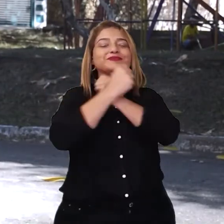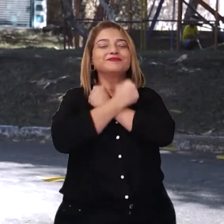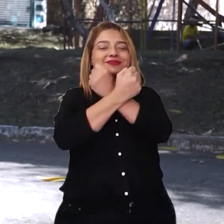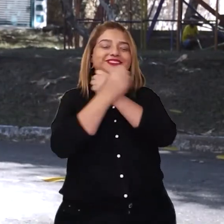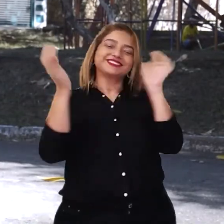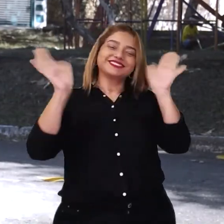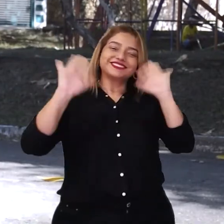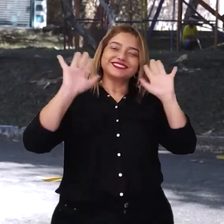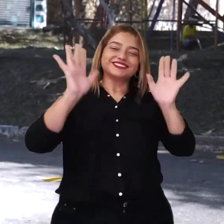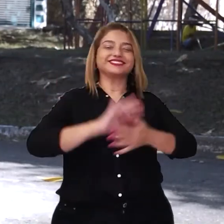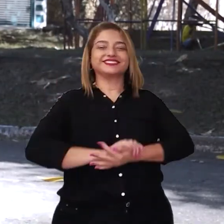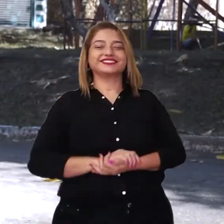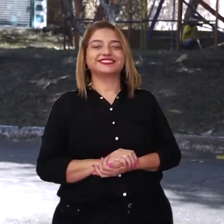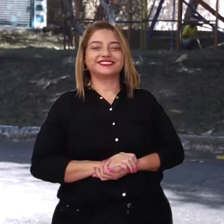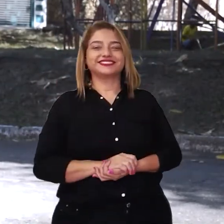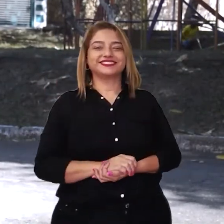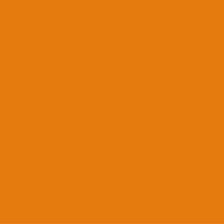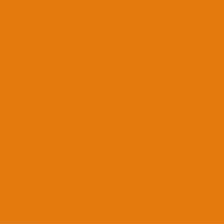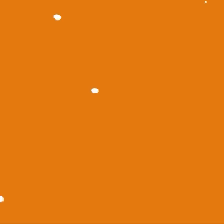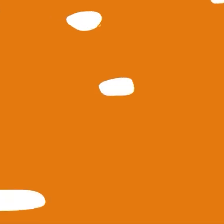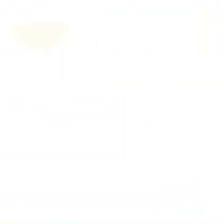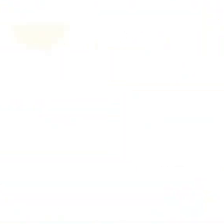mais! Um beijo e tchau, tchau!